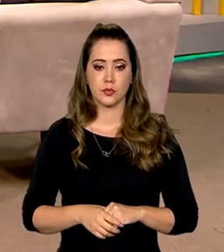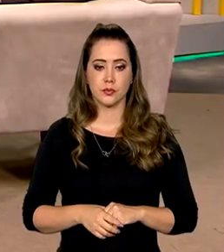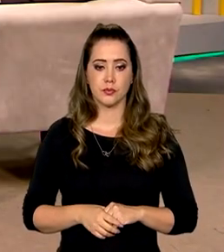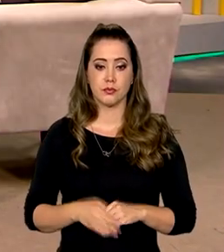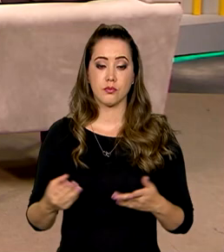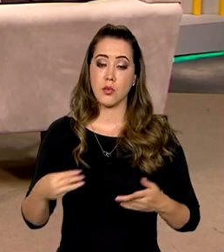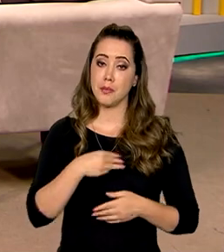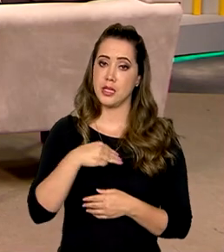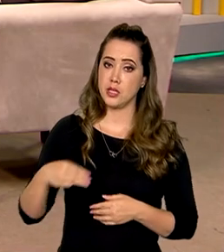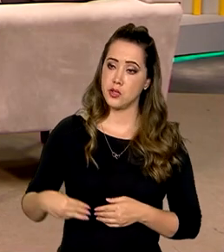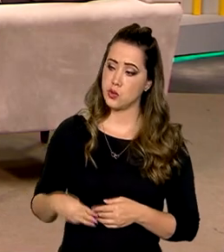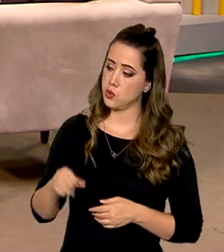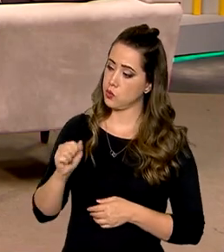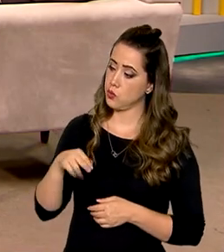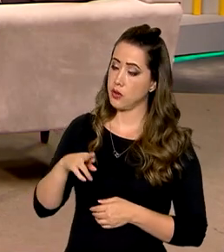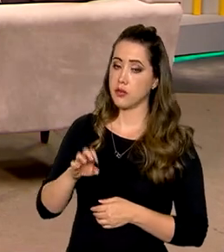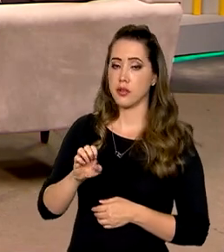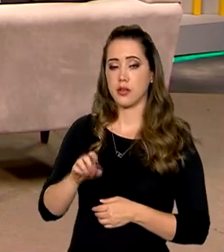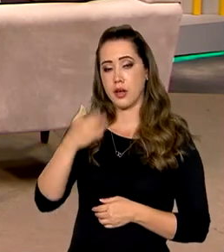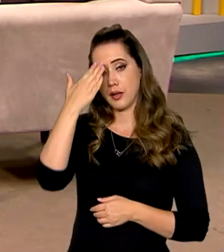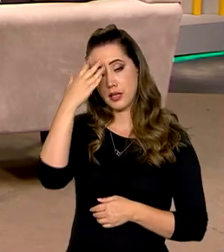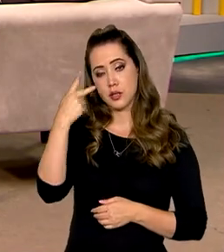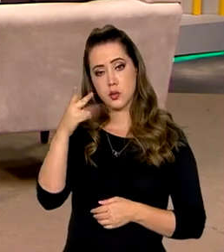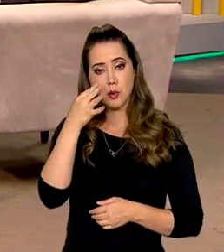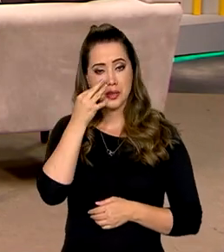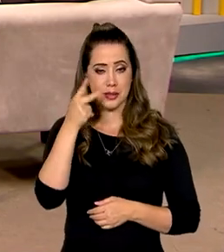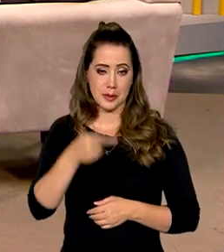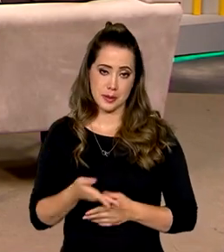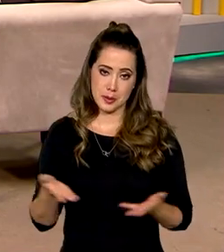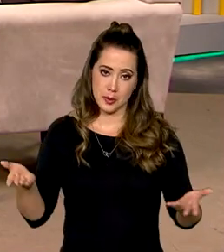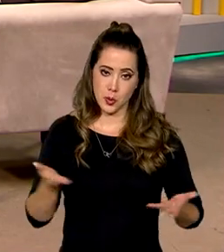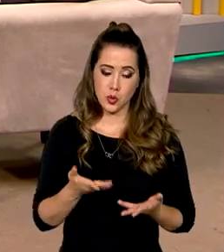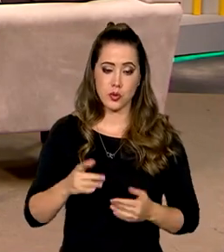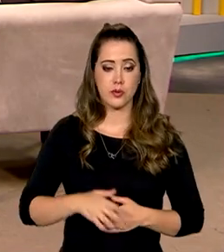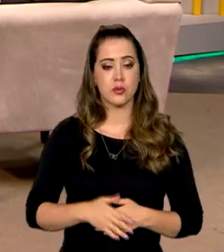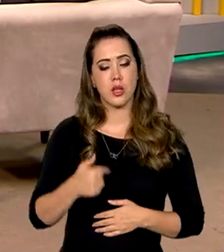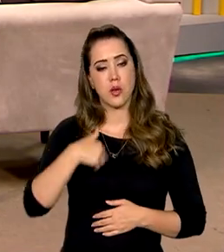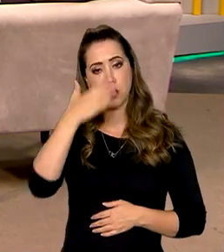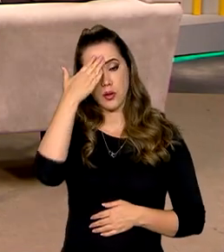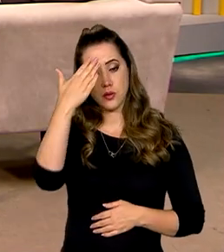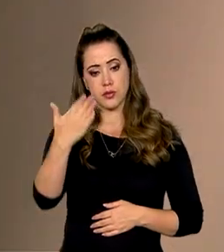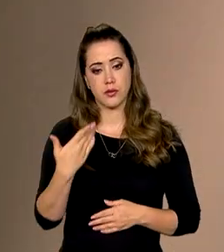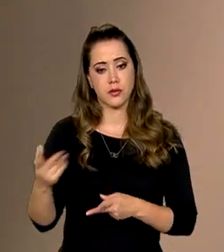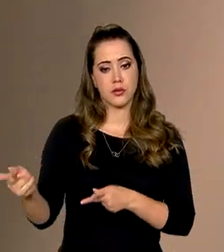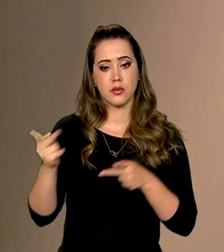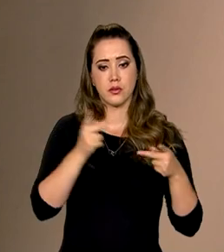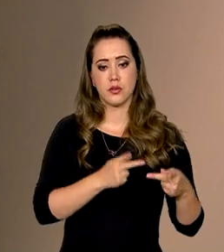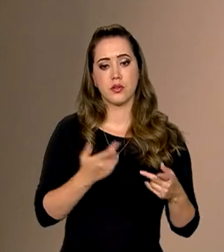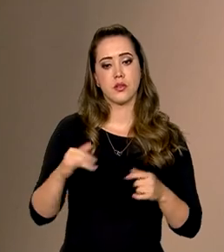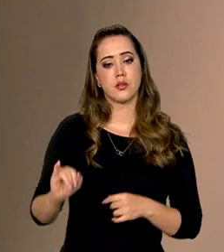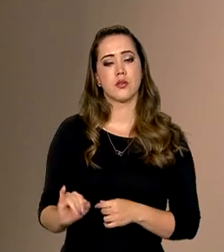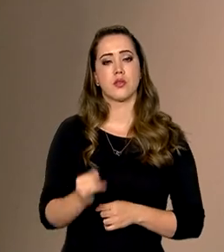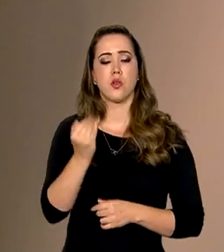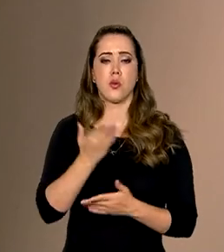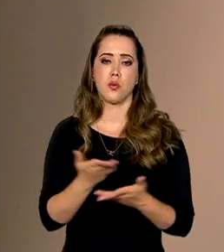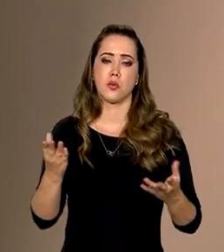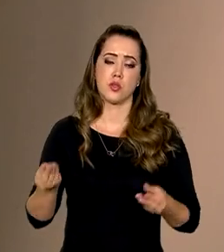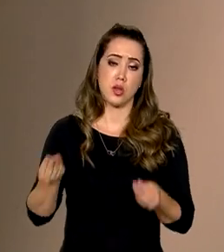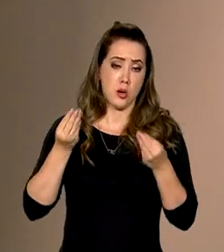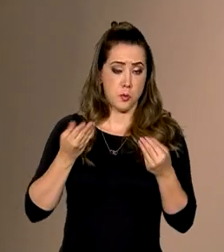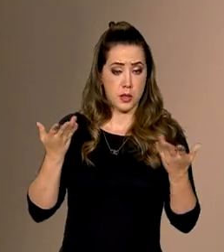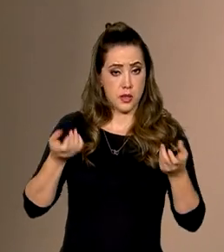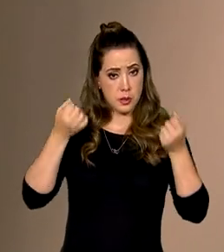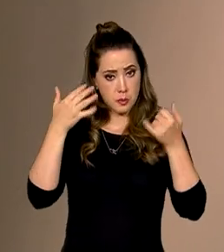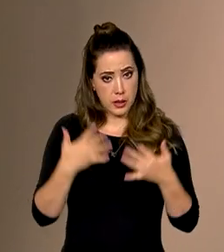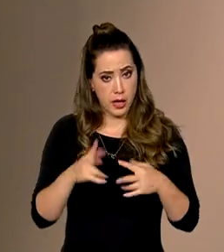Ministro André de Paula, muito obrigado pela sua presença aqui no Brasil em Dia. Eu que agradeço, Roberto, pelo convite e pela oportunidade que você me dá de